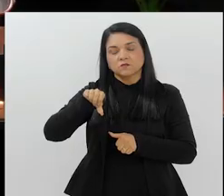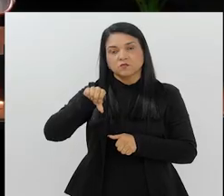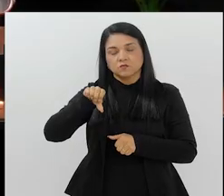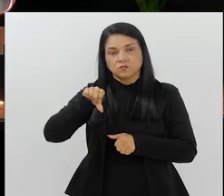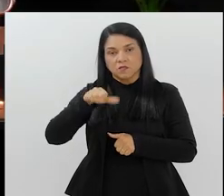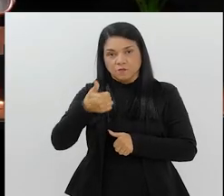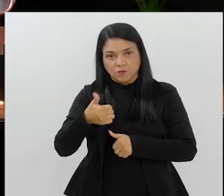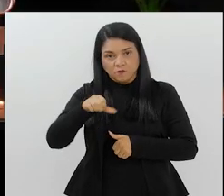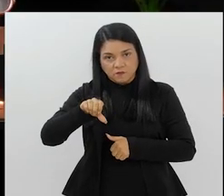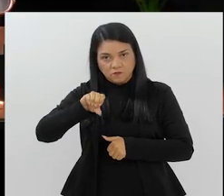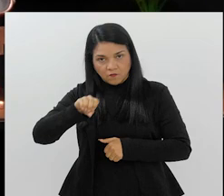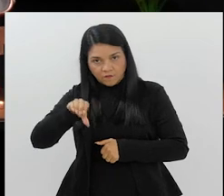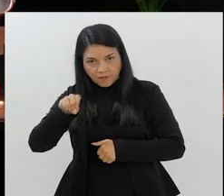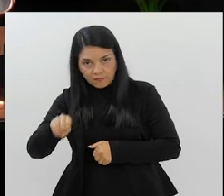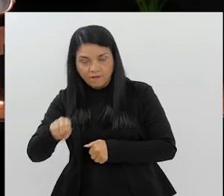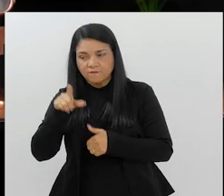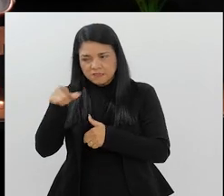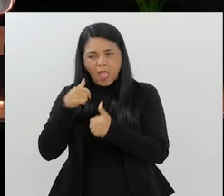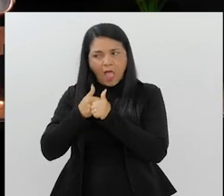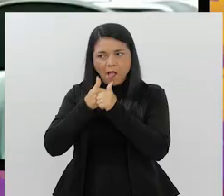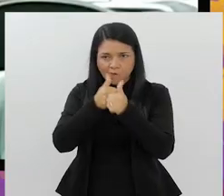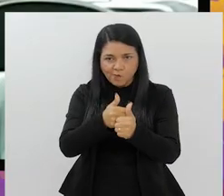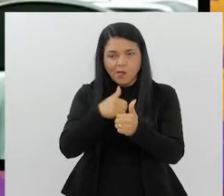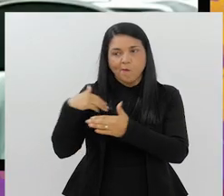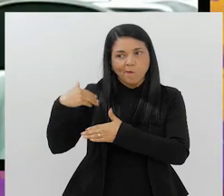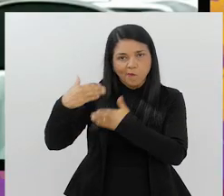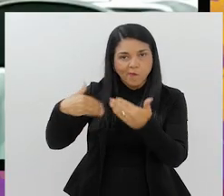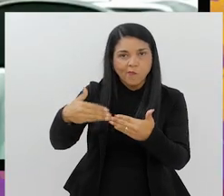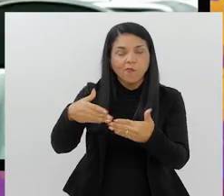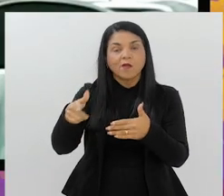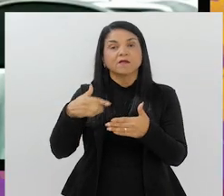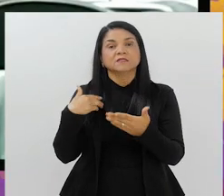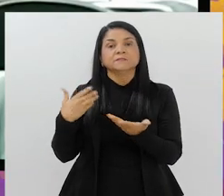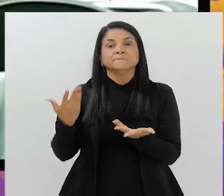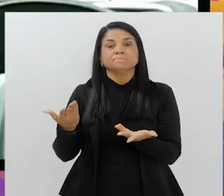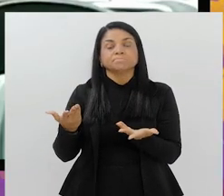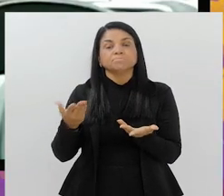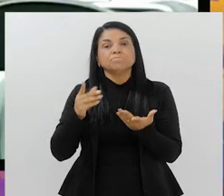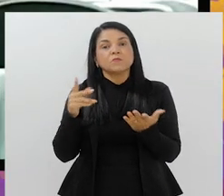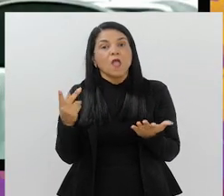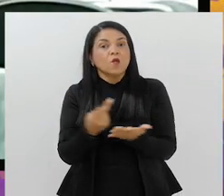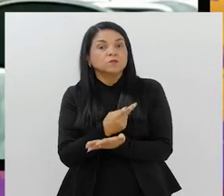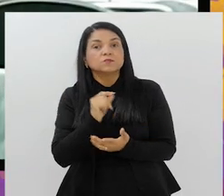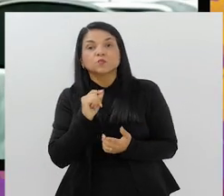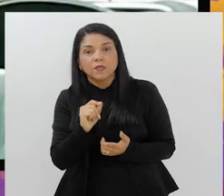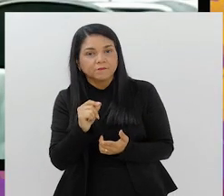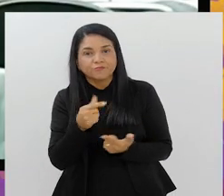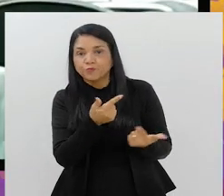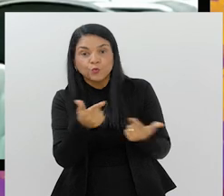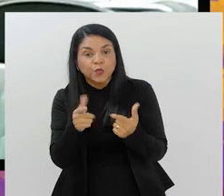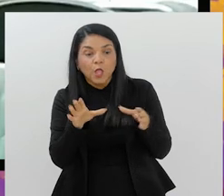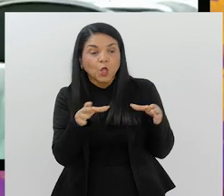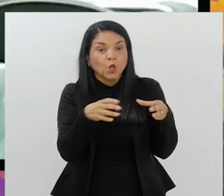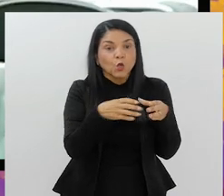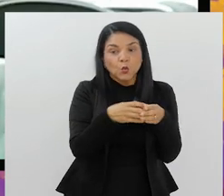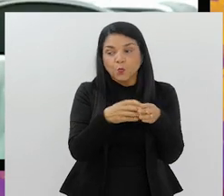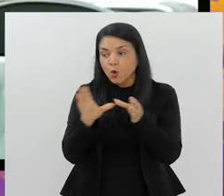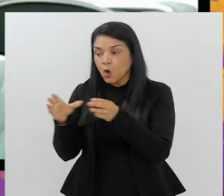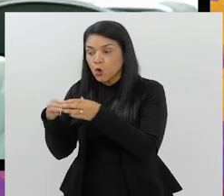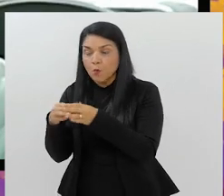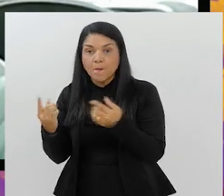experiência nisso, vem acompanhando todo esse processo já há bastante tempo, desde aquela época não existe oposição